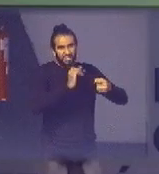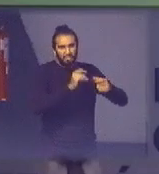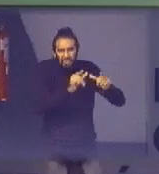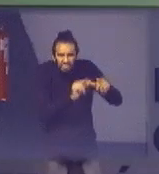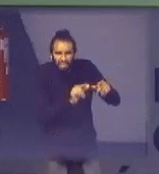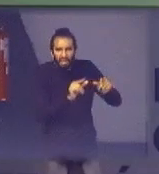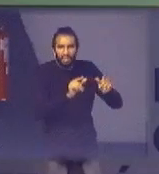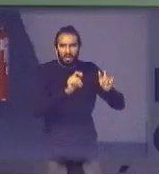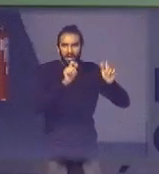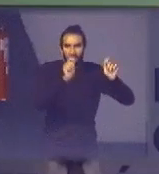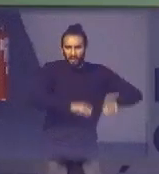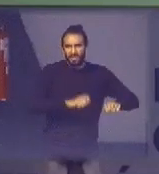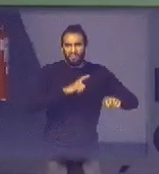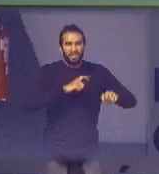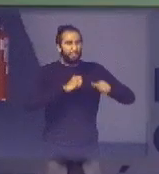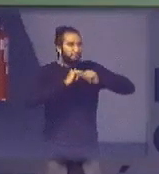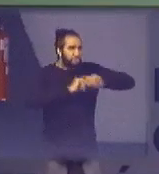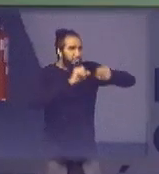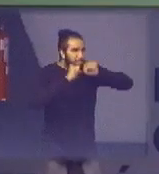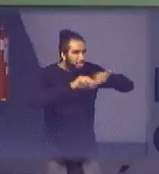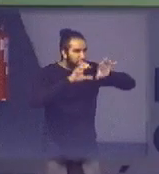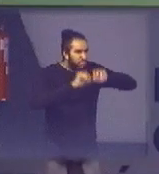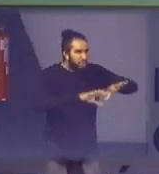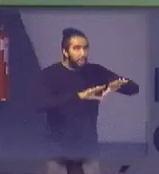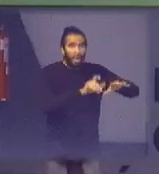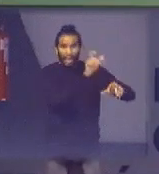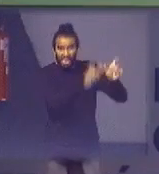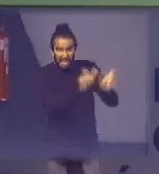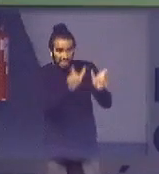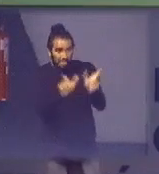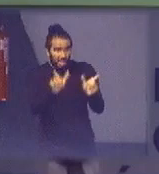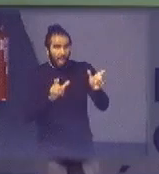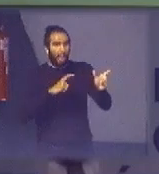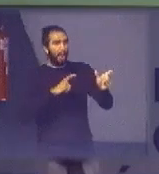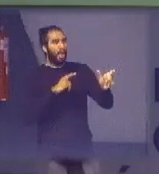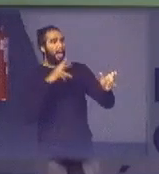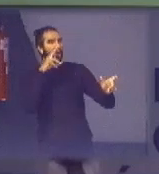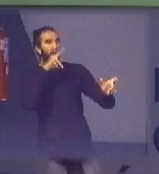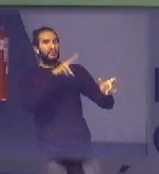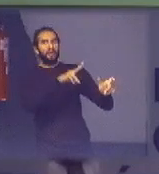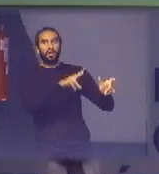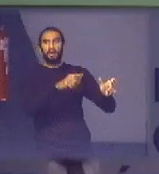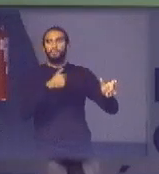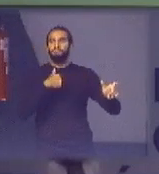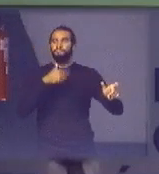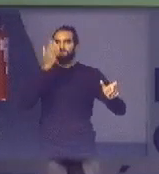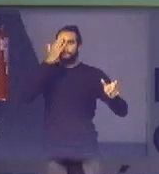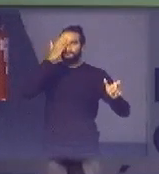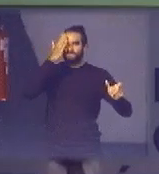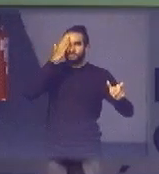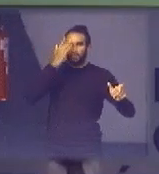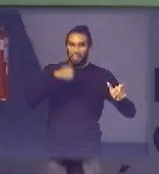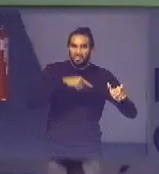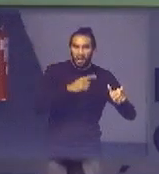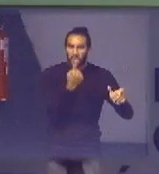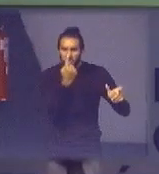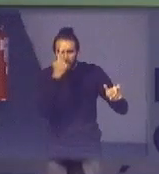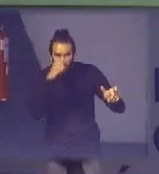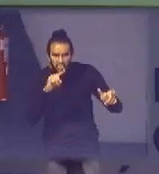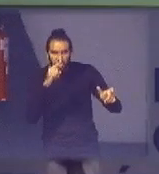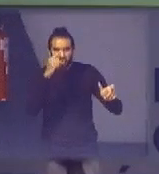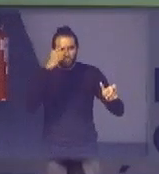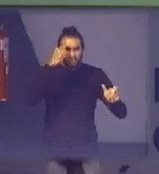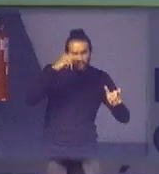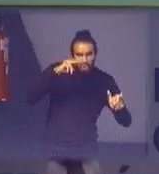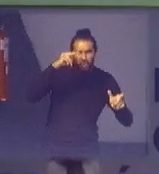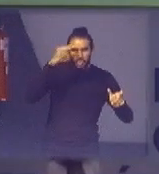aí as pessoas se preparam juntam todo aquele lixo eletrônico que tem vão lá e desovam isso em um dia dois ou três